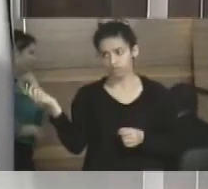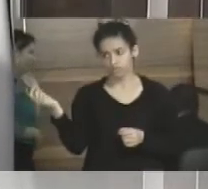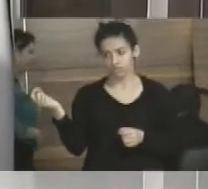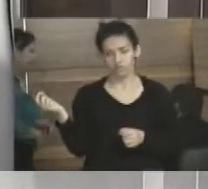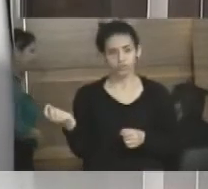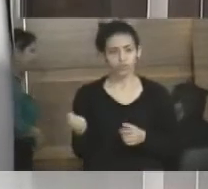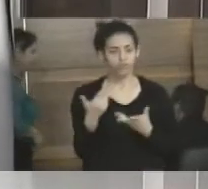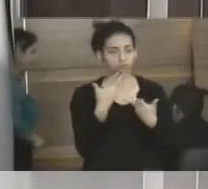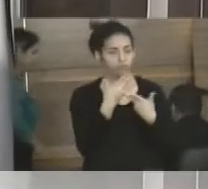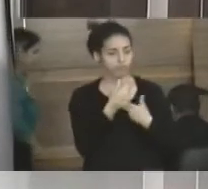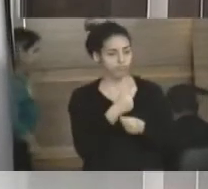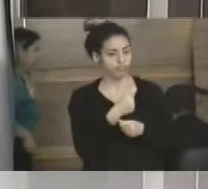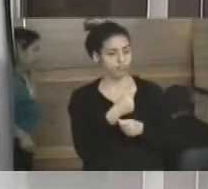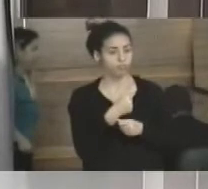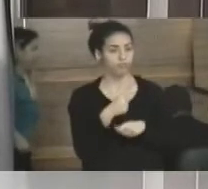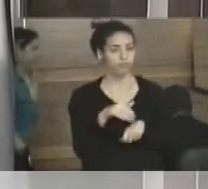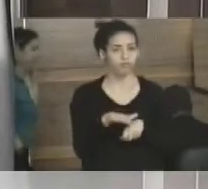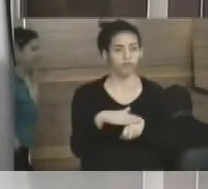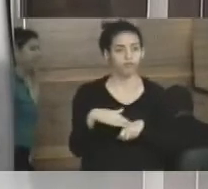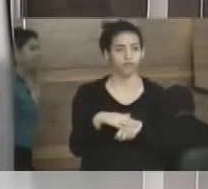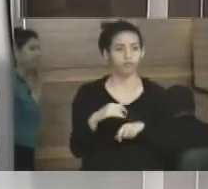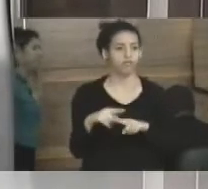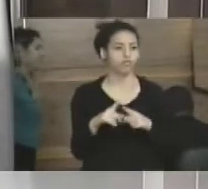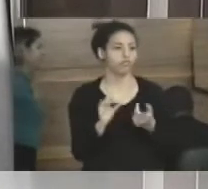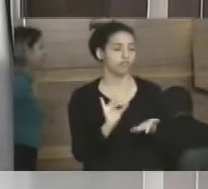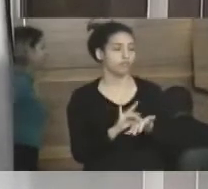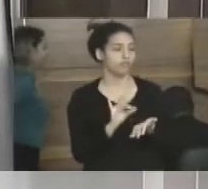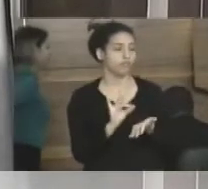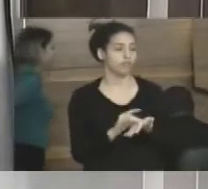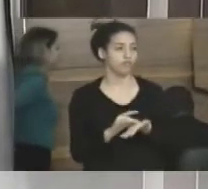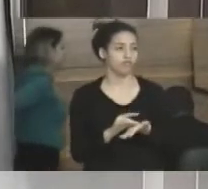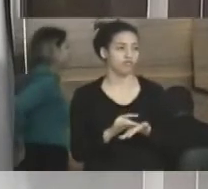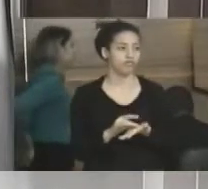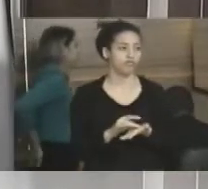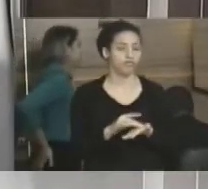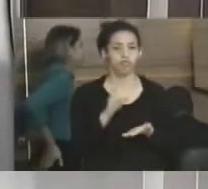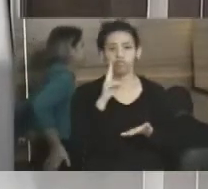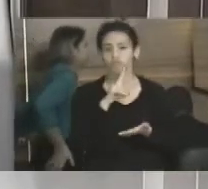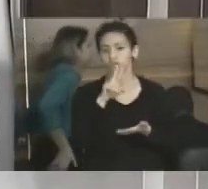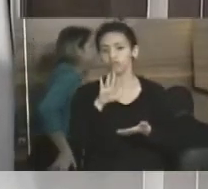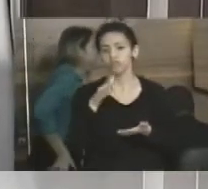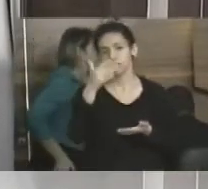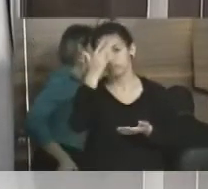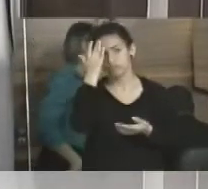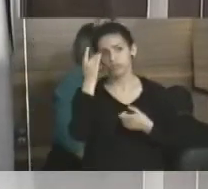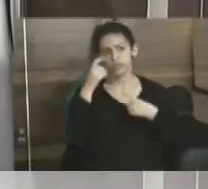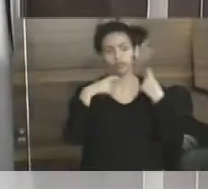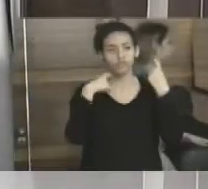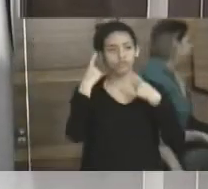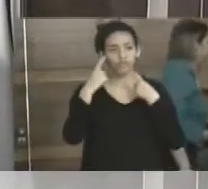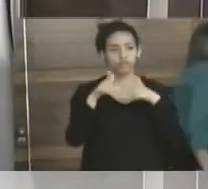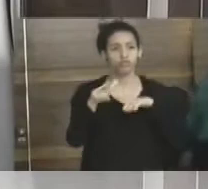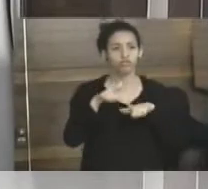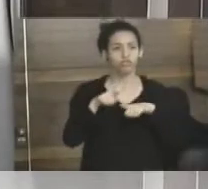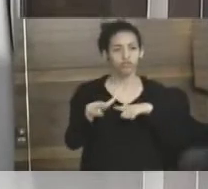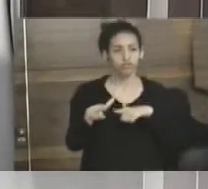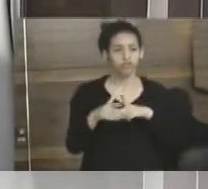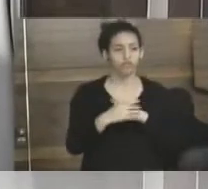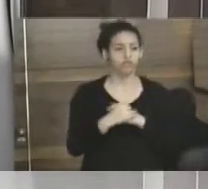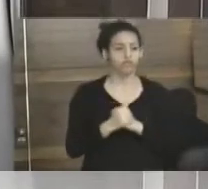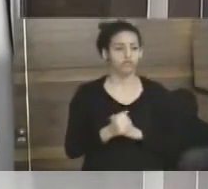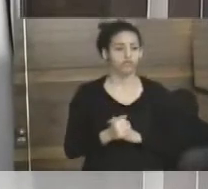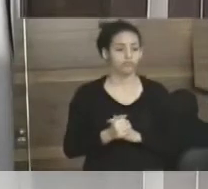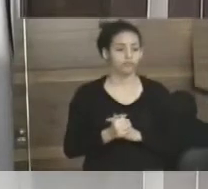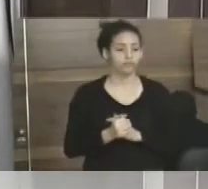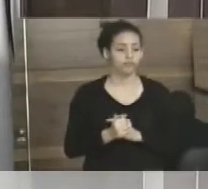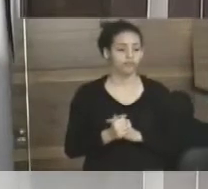beleza, pela conversa, mas, na verdade, não vê aí quem se preocupa, quem trabalha, quem se preocupa com o próximo.